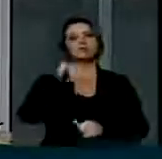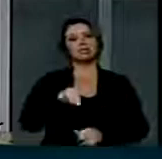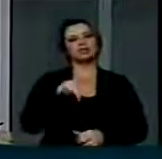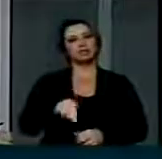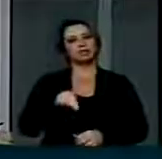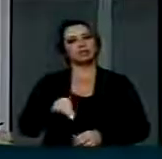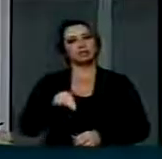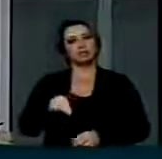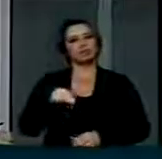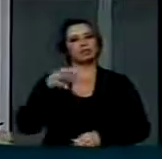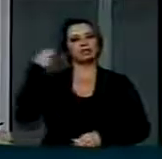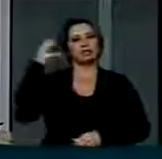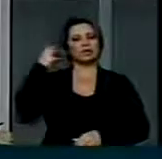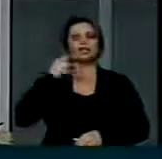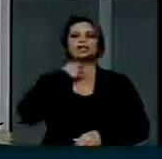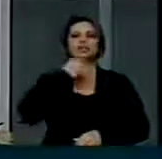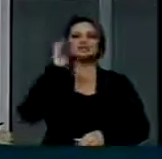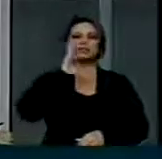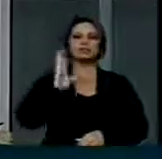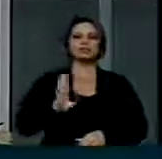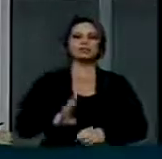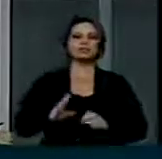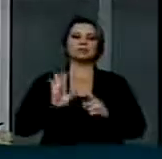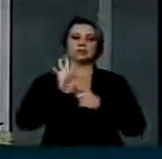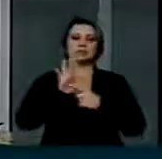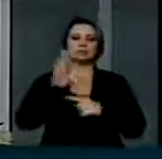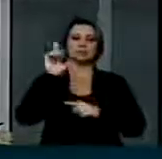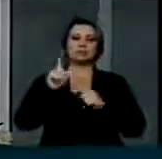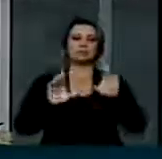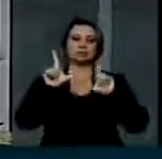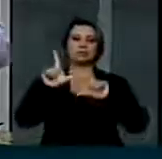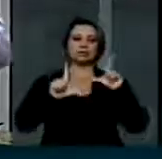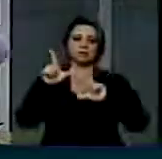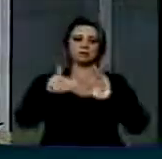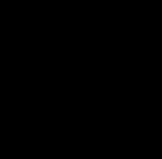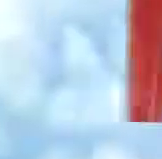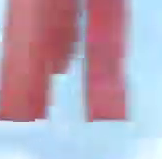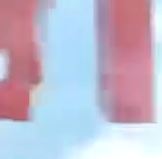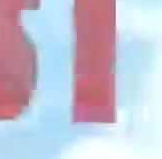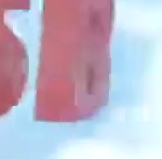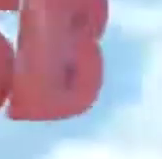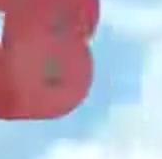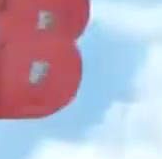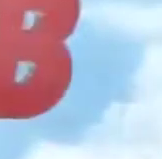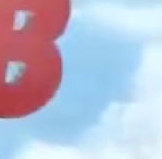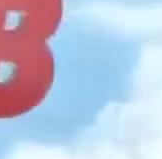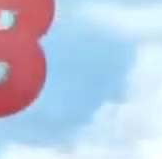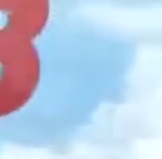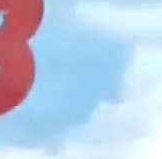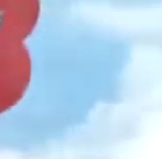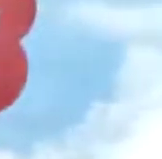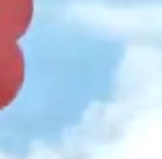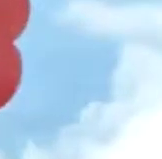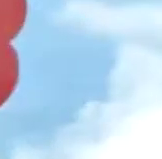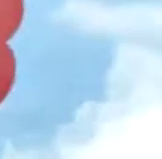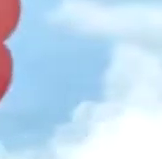minutos na voz do Brasil e nos órgãos de comunicação desta Casa. Obrigada. Obrigada. Obrigada.